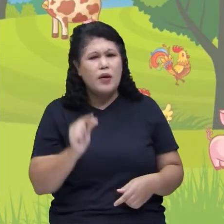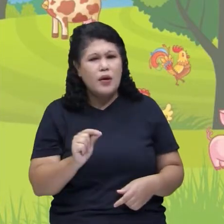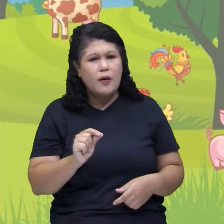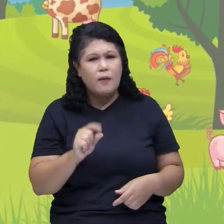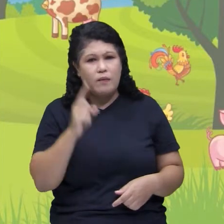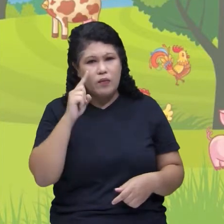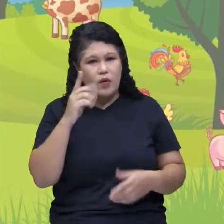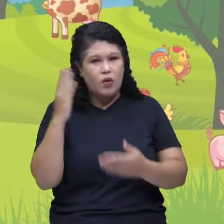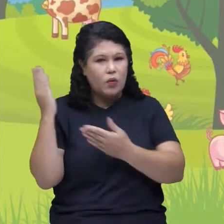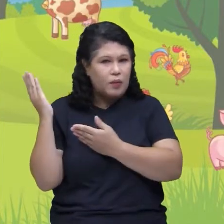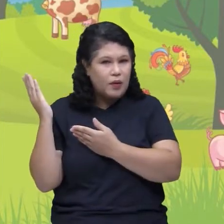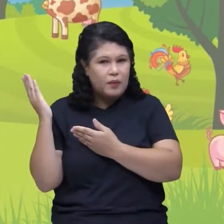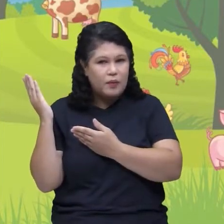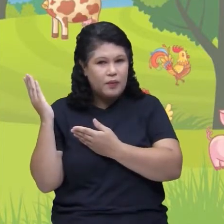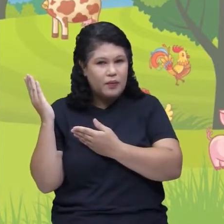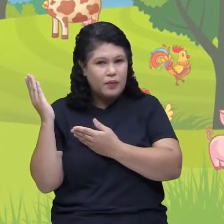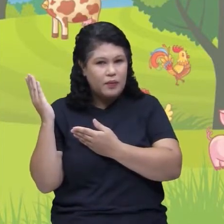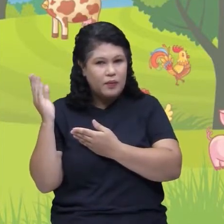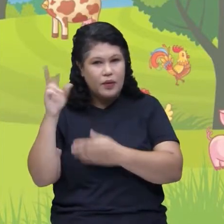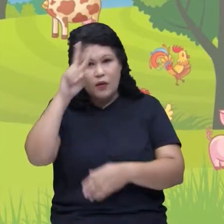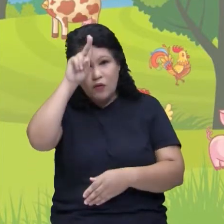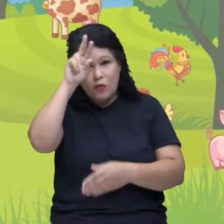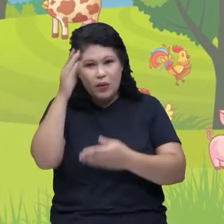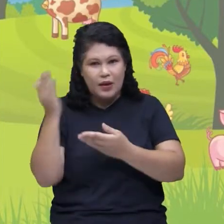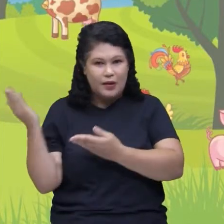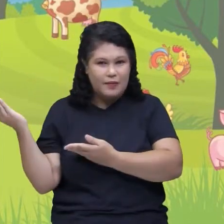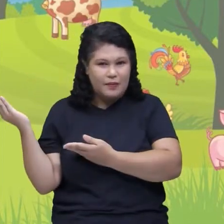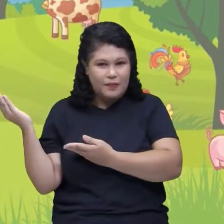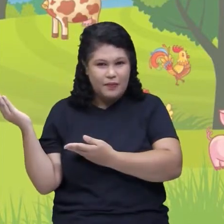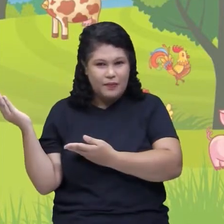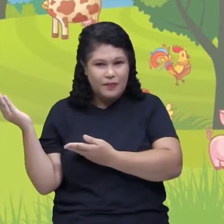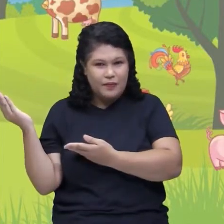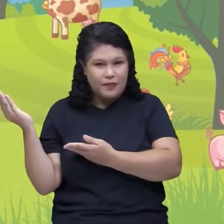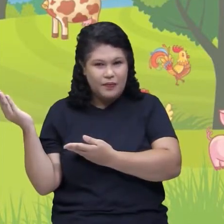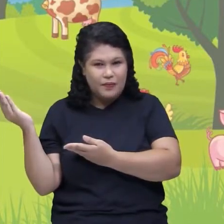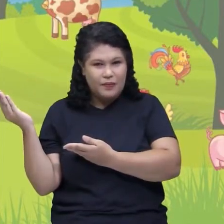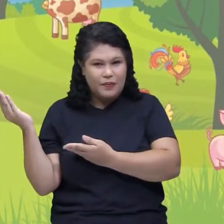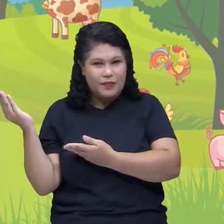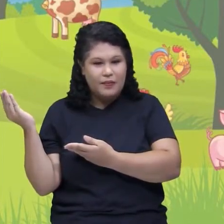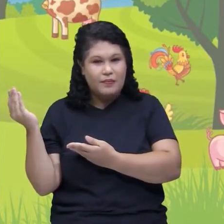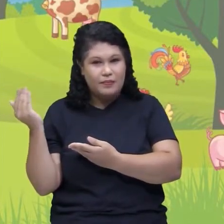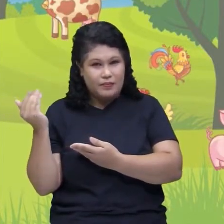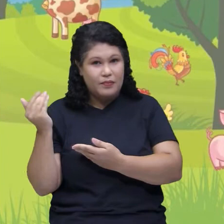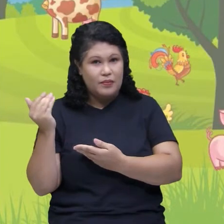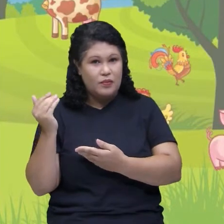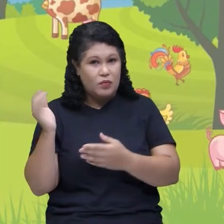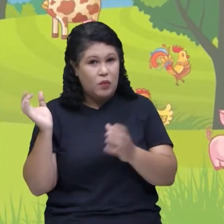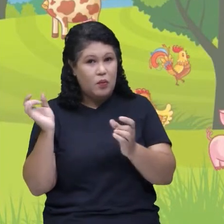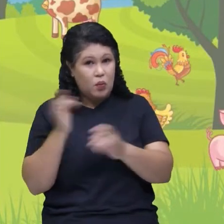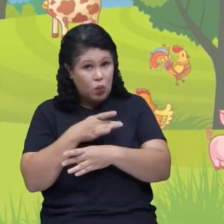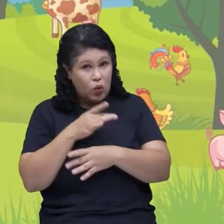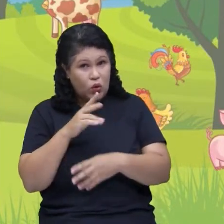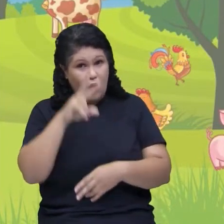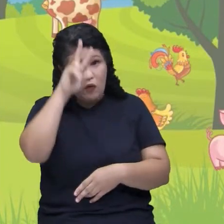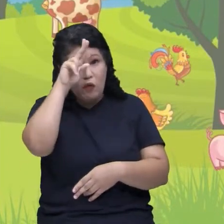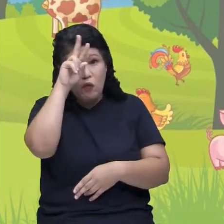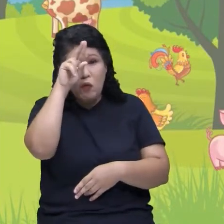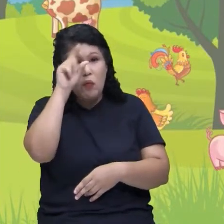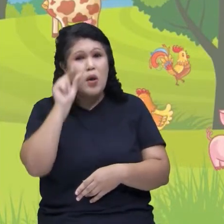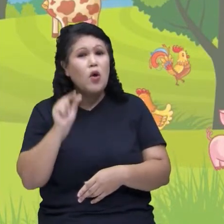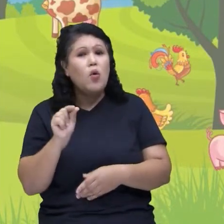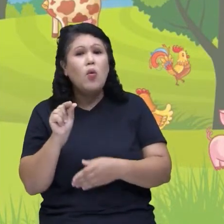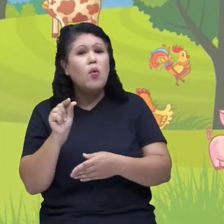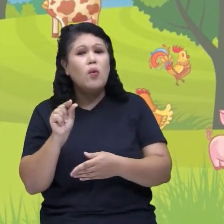Olha só! Quero ver vocês fazendo comigo, hein? Vamos lá! Olha só! Corrida da formiguinha. Foi bem... Olha como a formiga anda bem